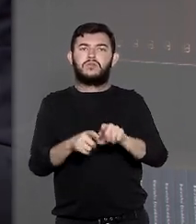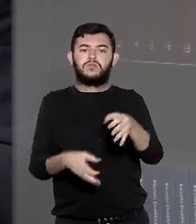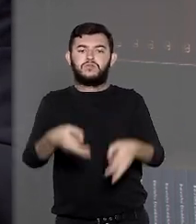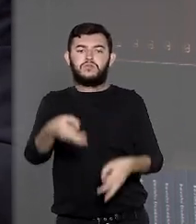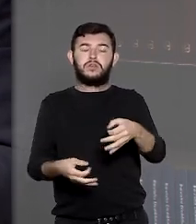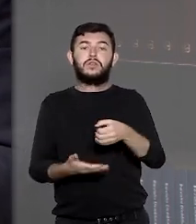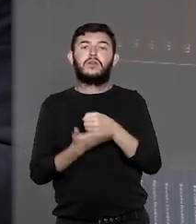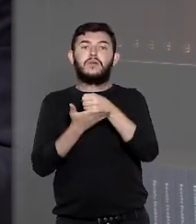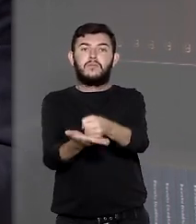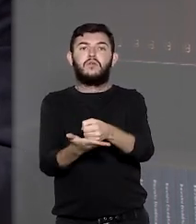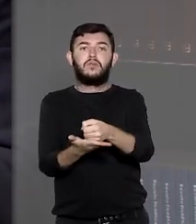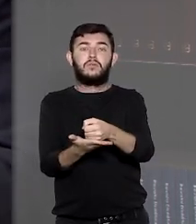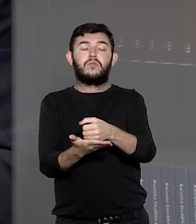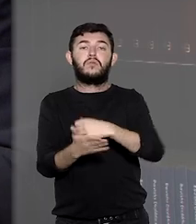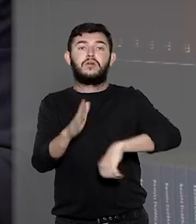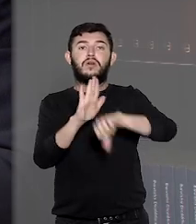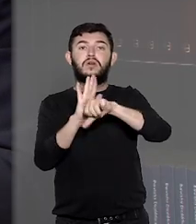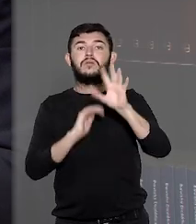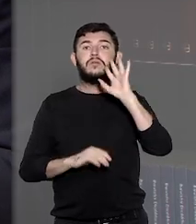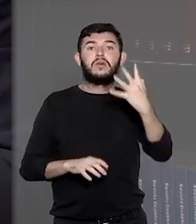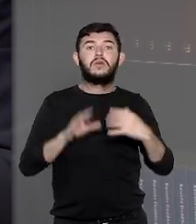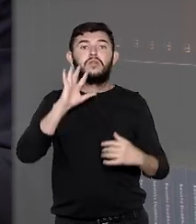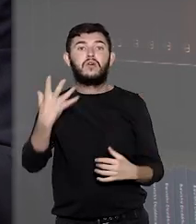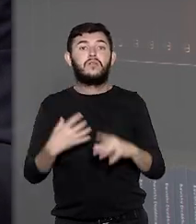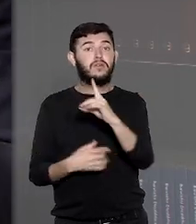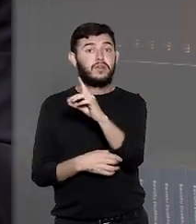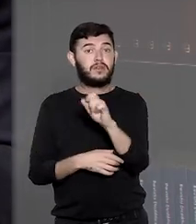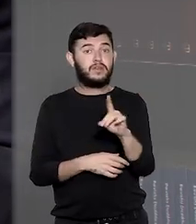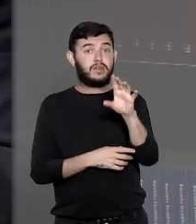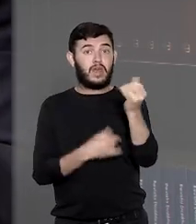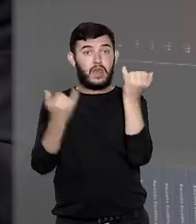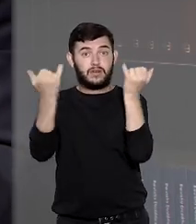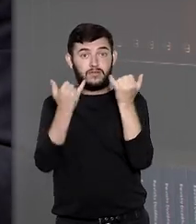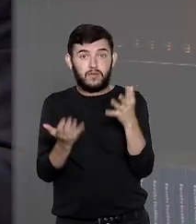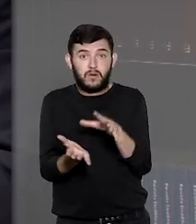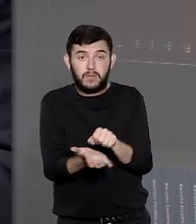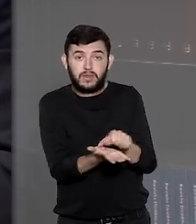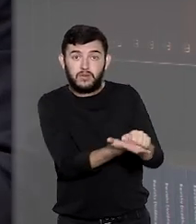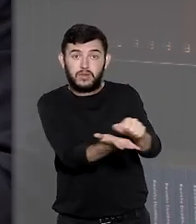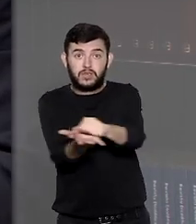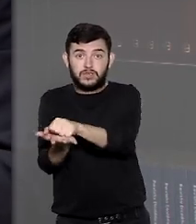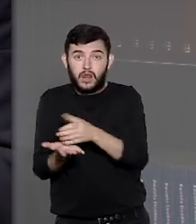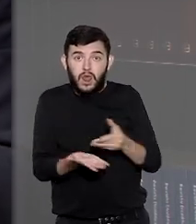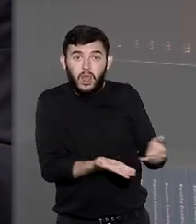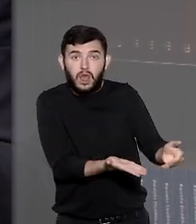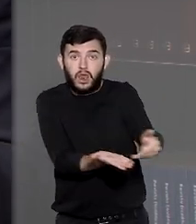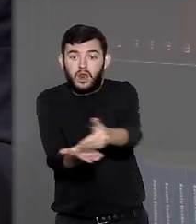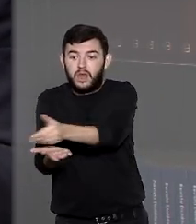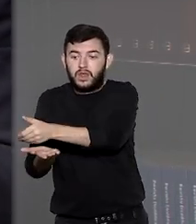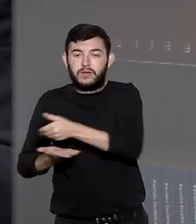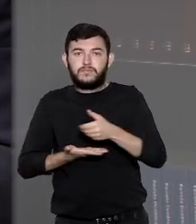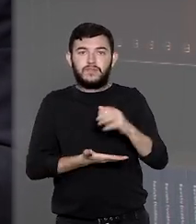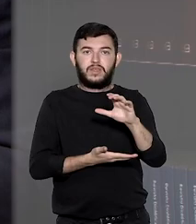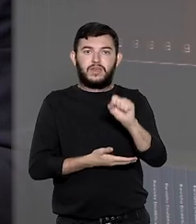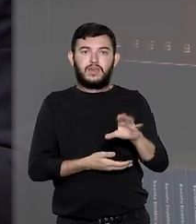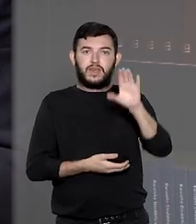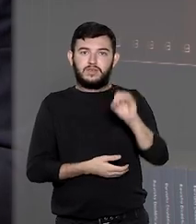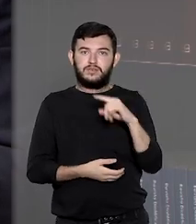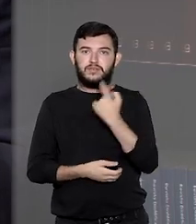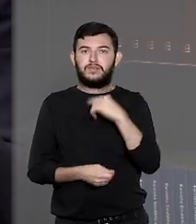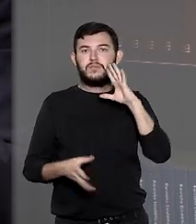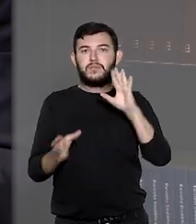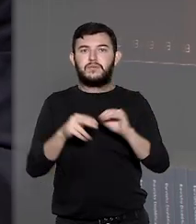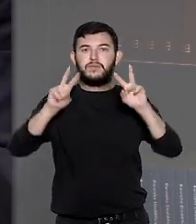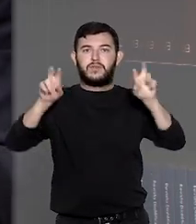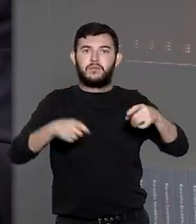nos casos criminais em particular, de fornecer os dados eventualmente coletados, ainda mais em casos como o que se tem